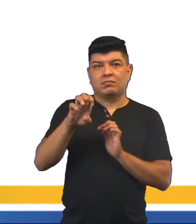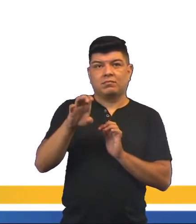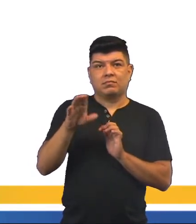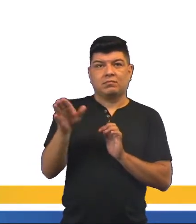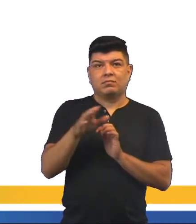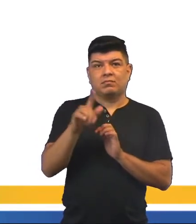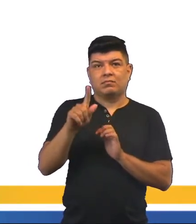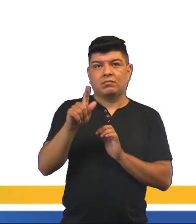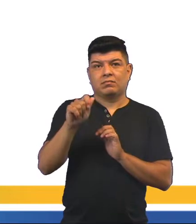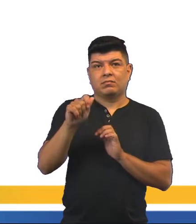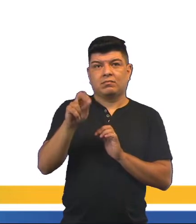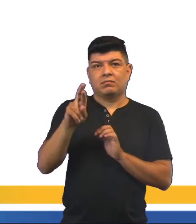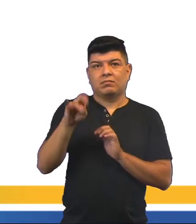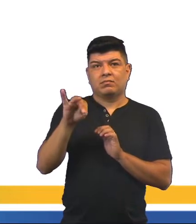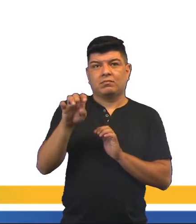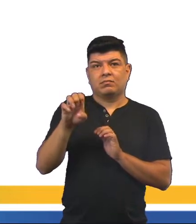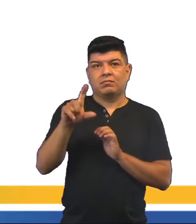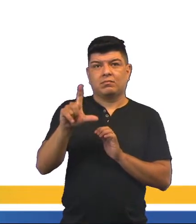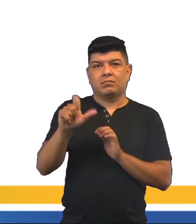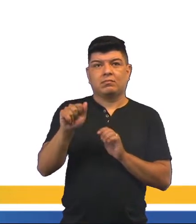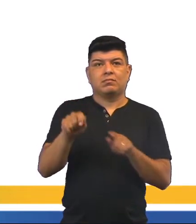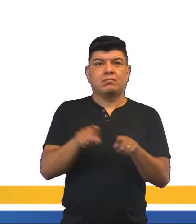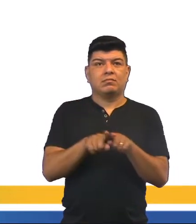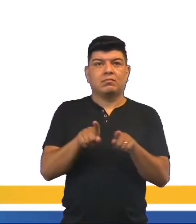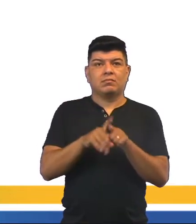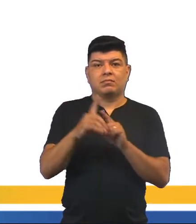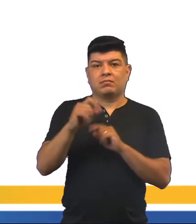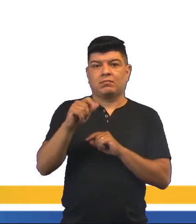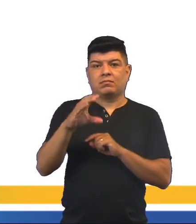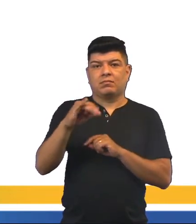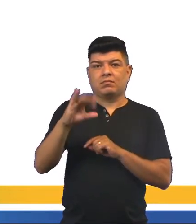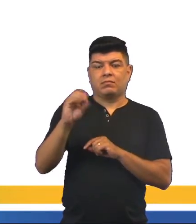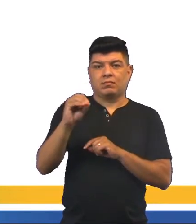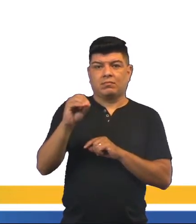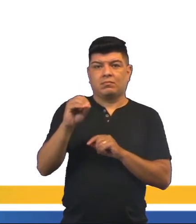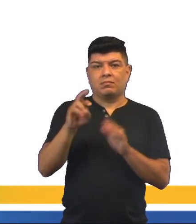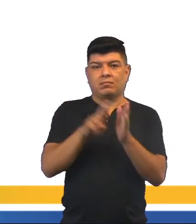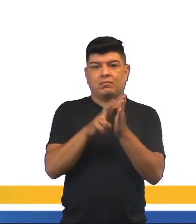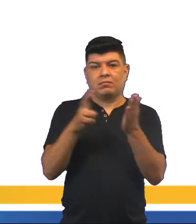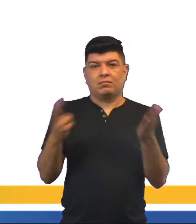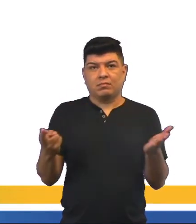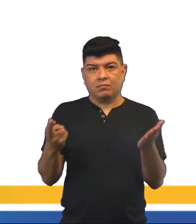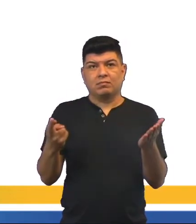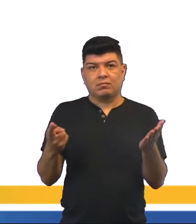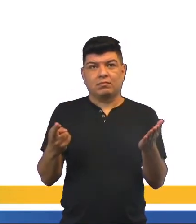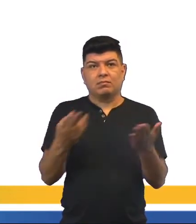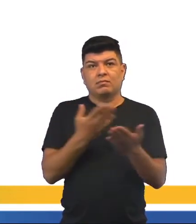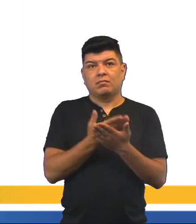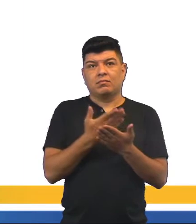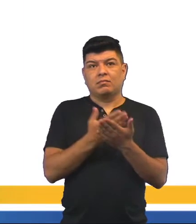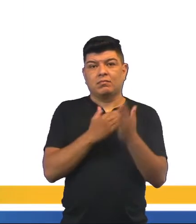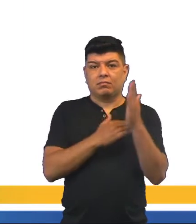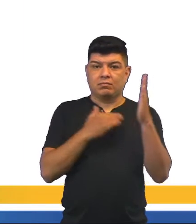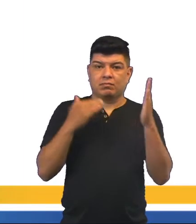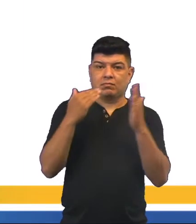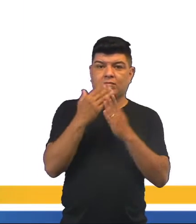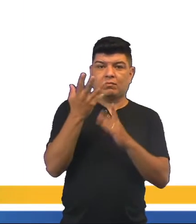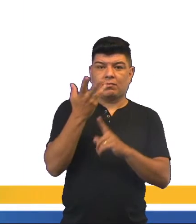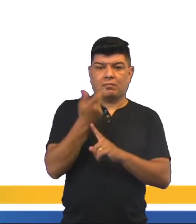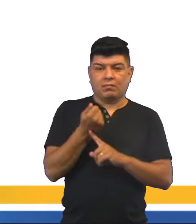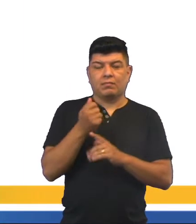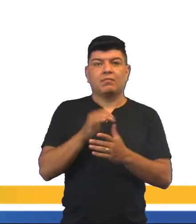Mavenedácio, que foi publicado na revista Escola Superior de Arte. Beleza?